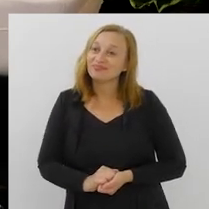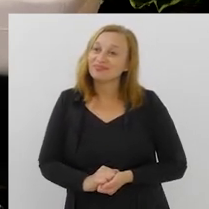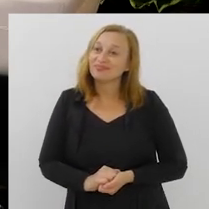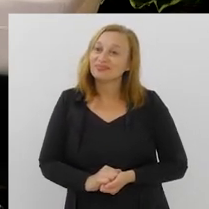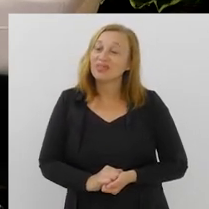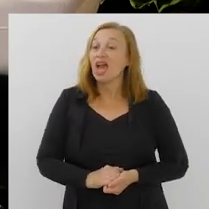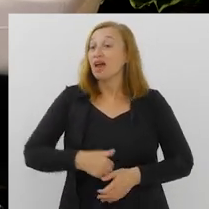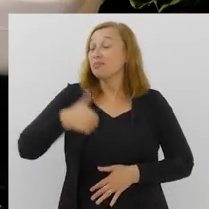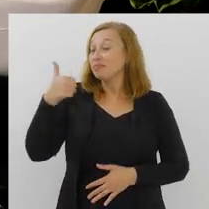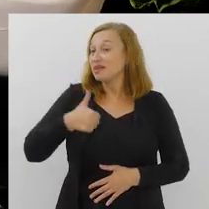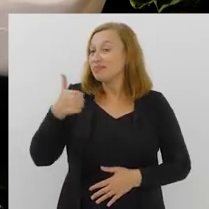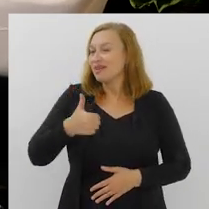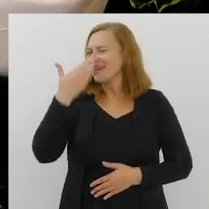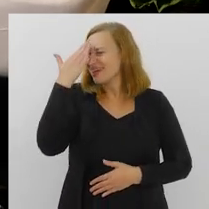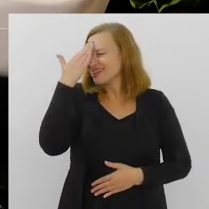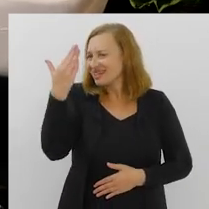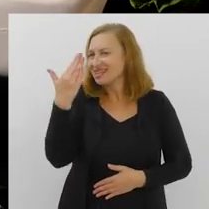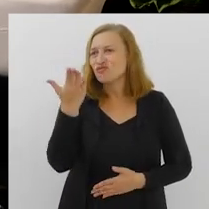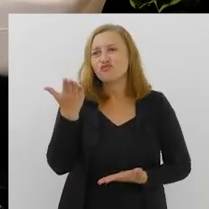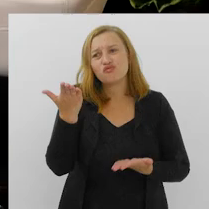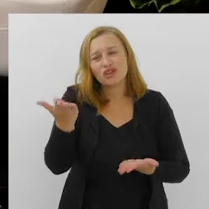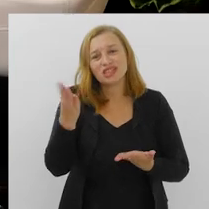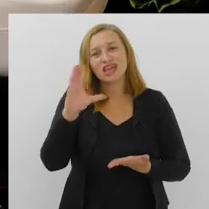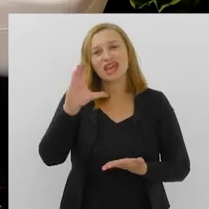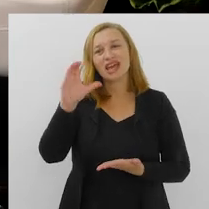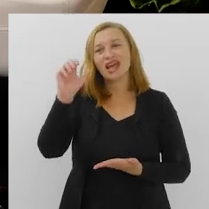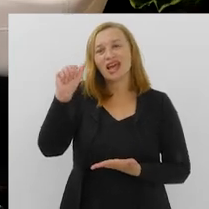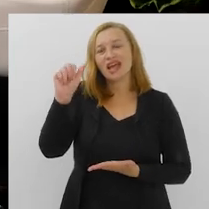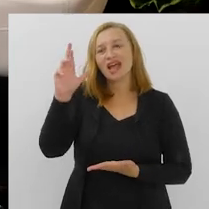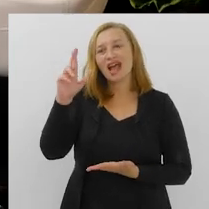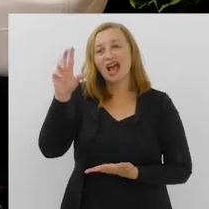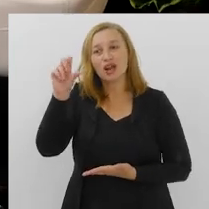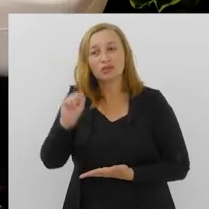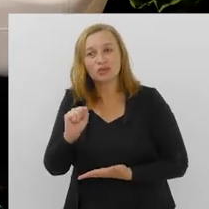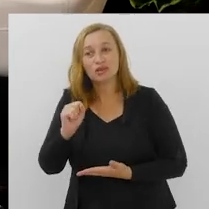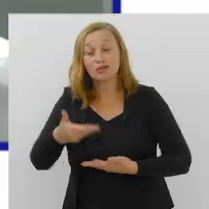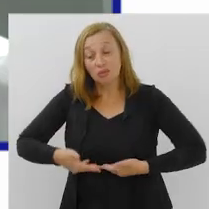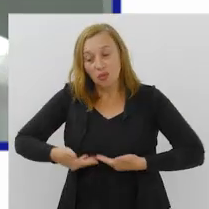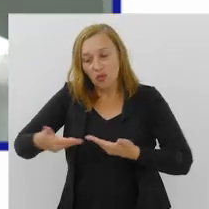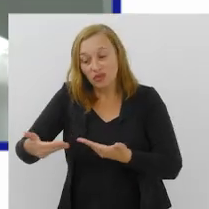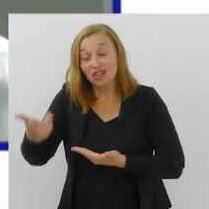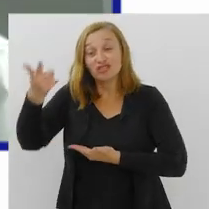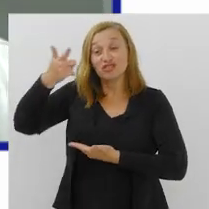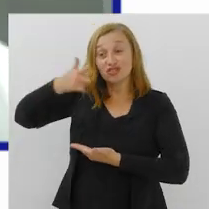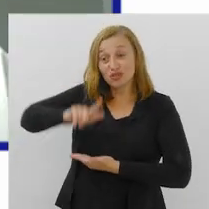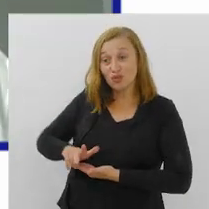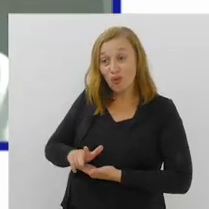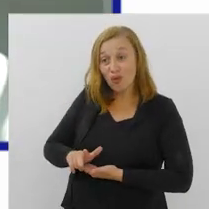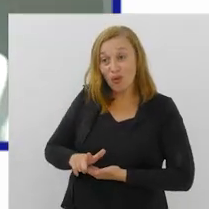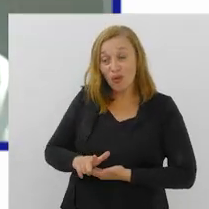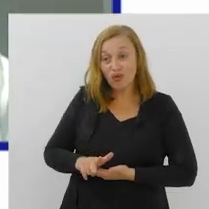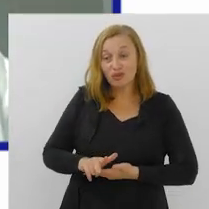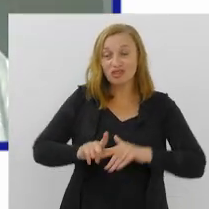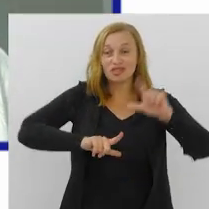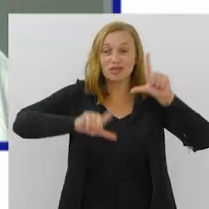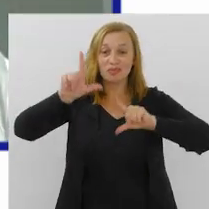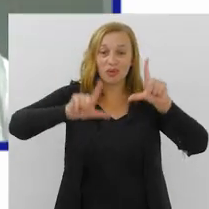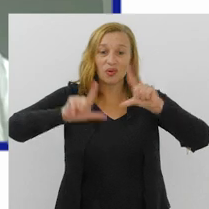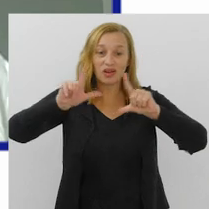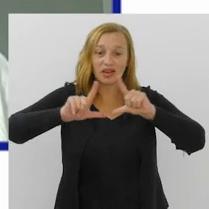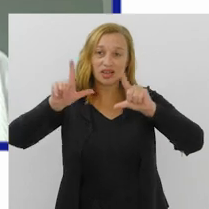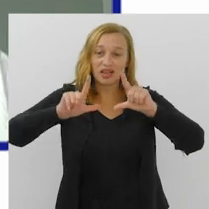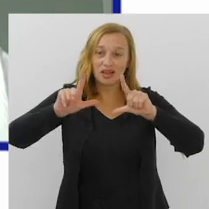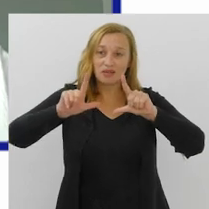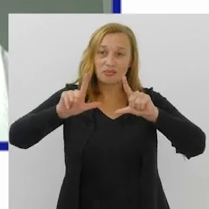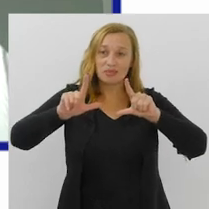para as suas considerações finais. Primeiro, agradecer a você, Carlos do Podemos, por ter me convidado